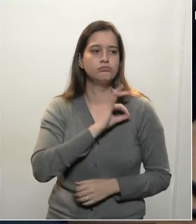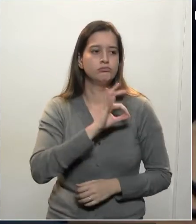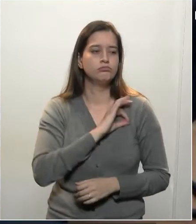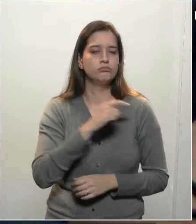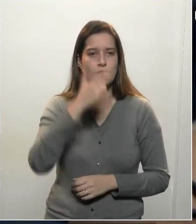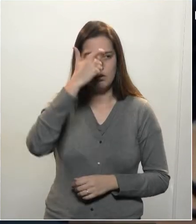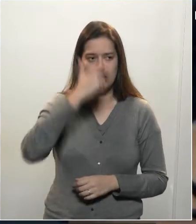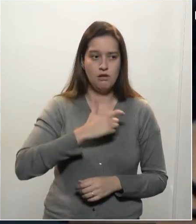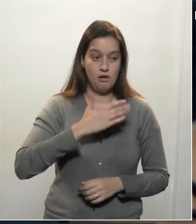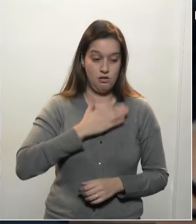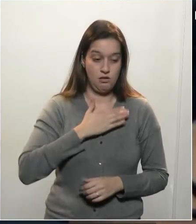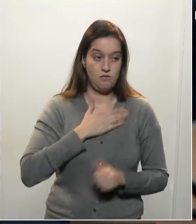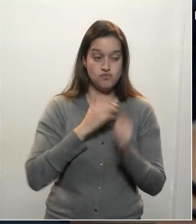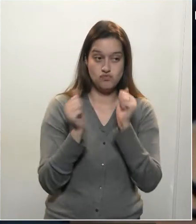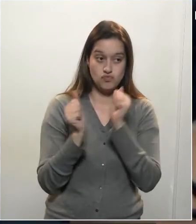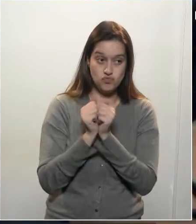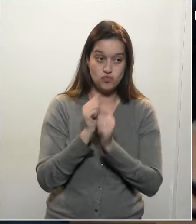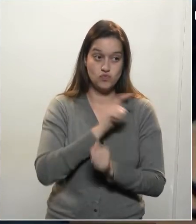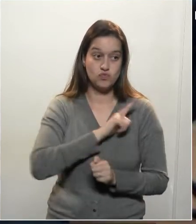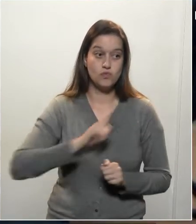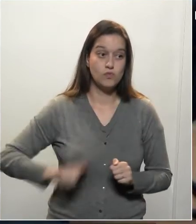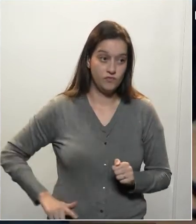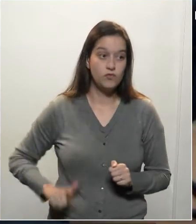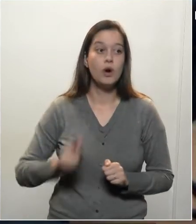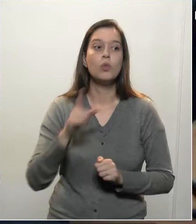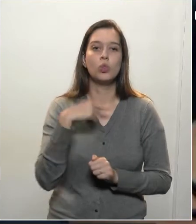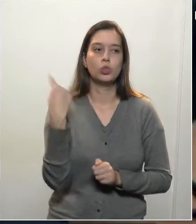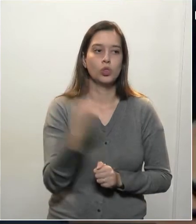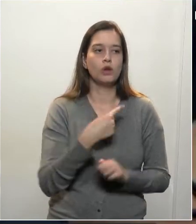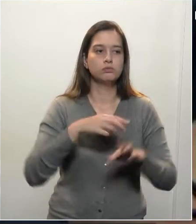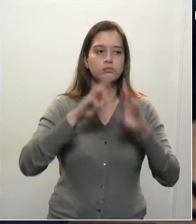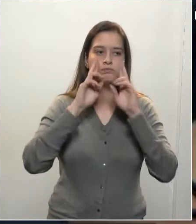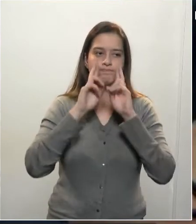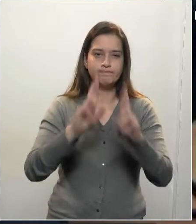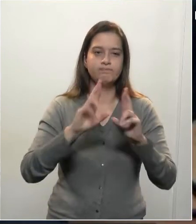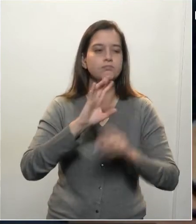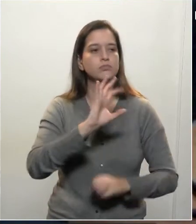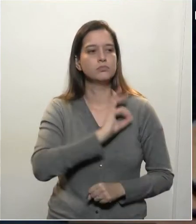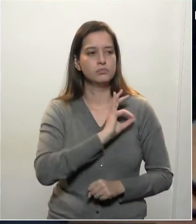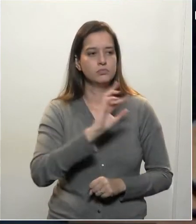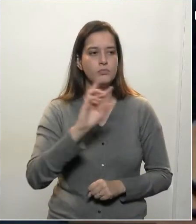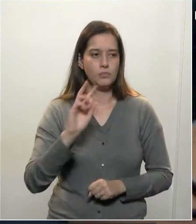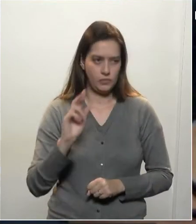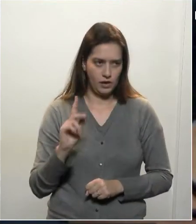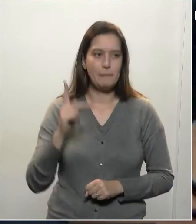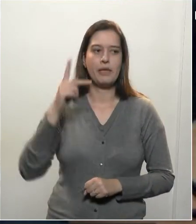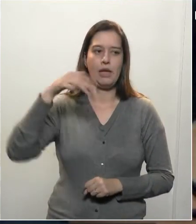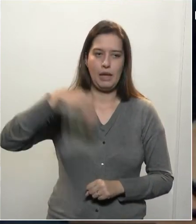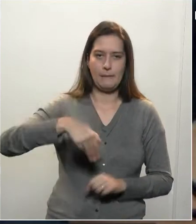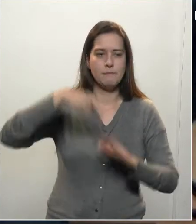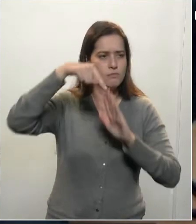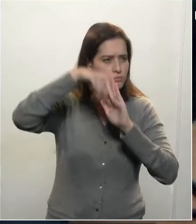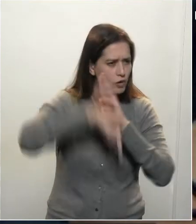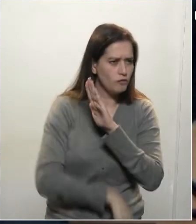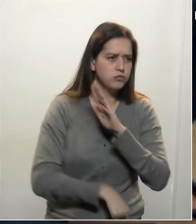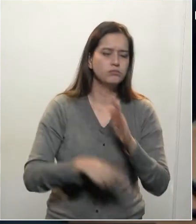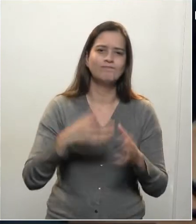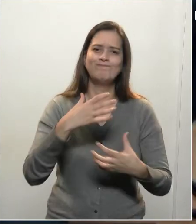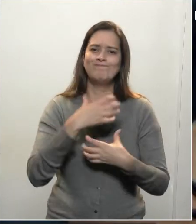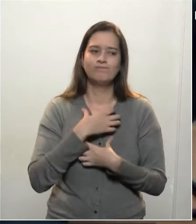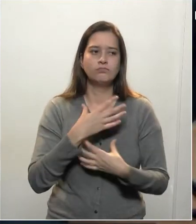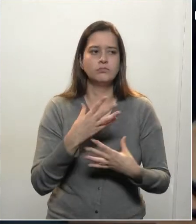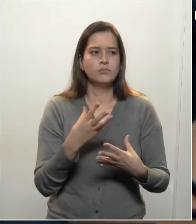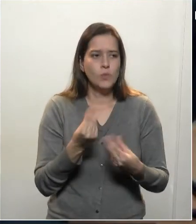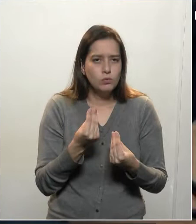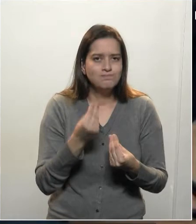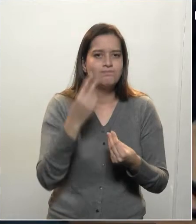profundo respeito pela atividade policial militar. Profundo respeito, condolências da família do hospital à lua profissional que se